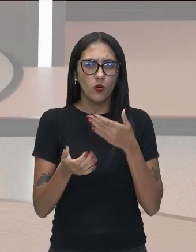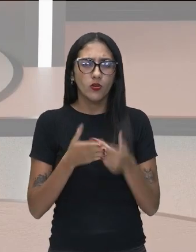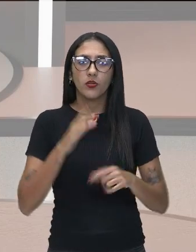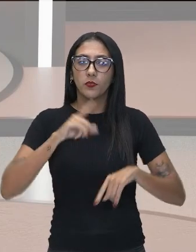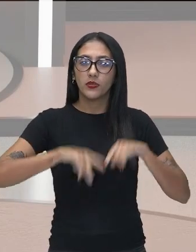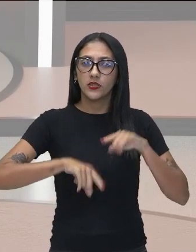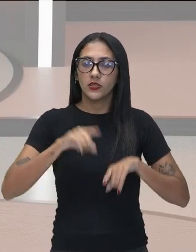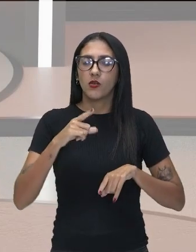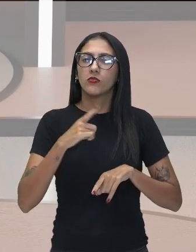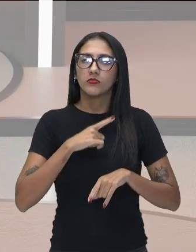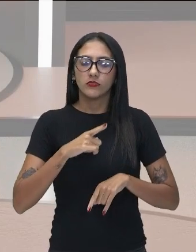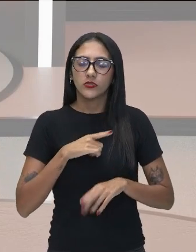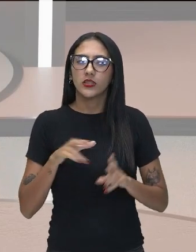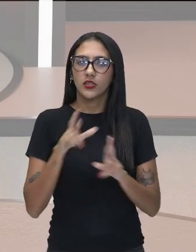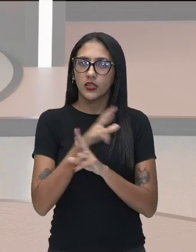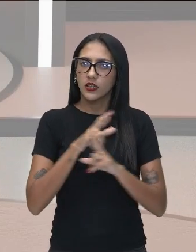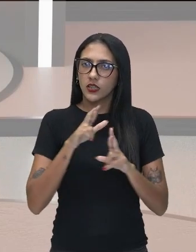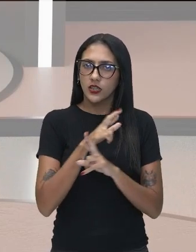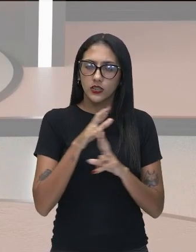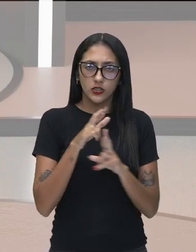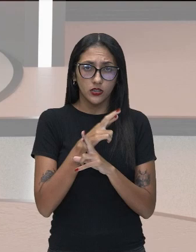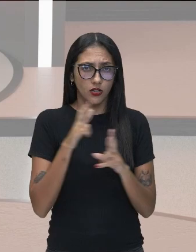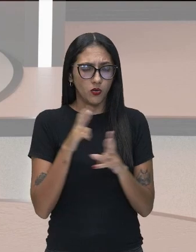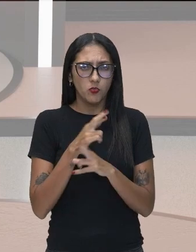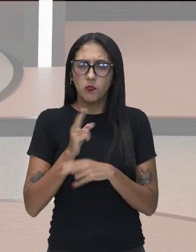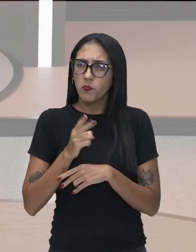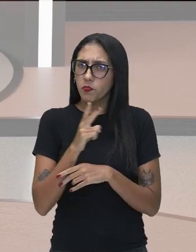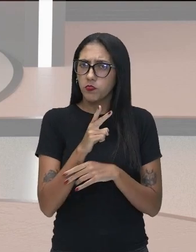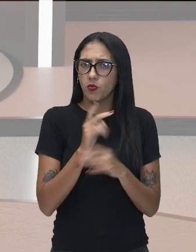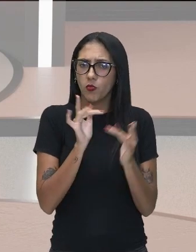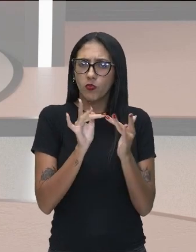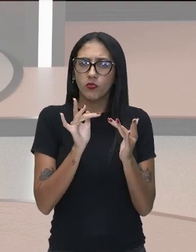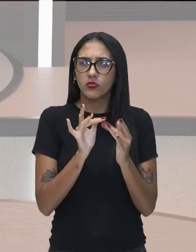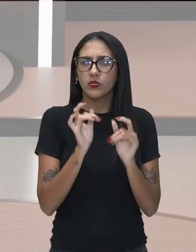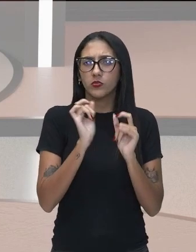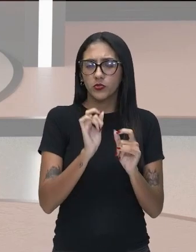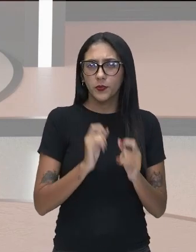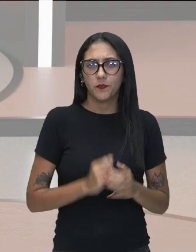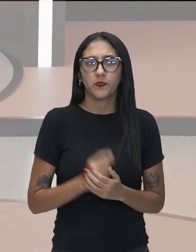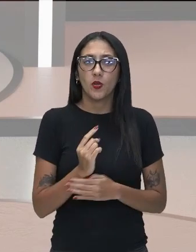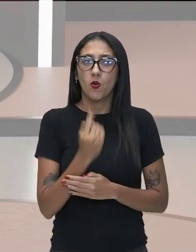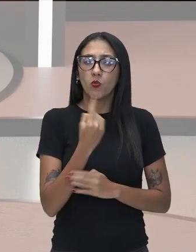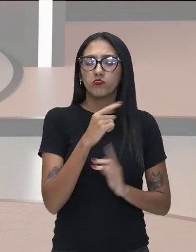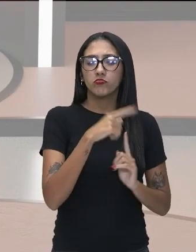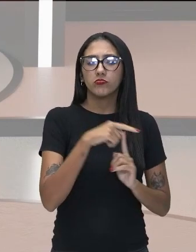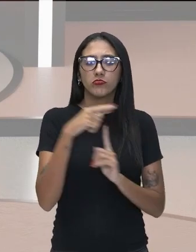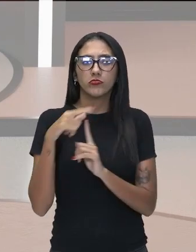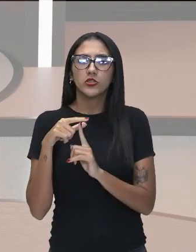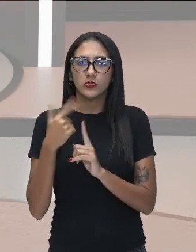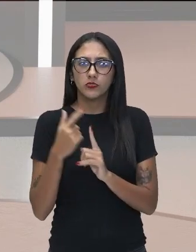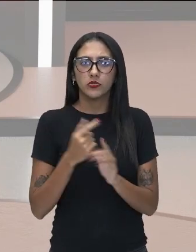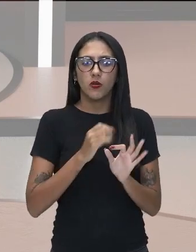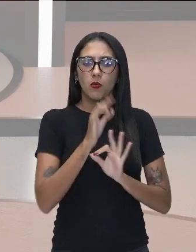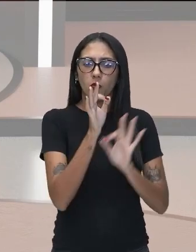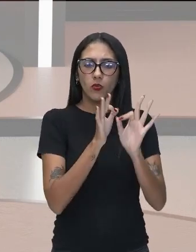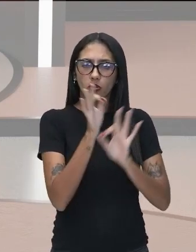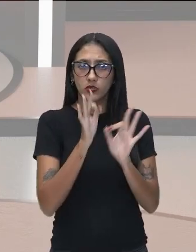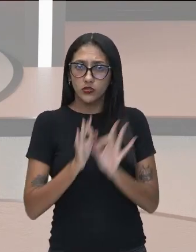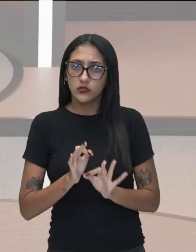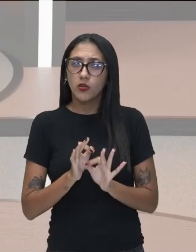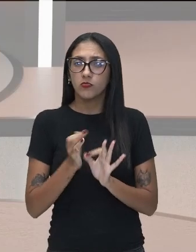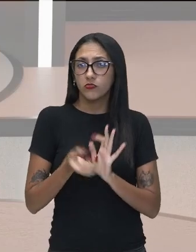alguma relação, ou toda relação, não é isso? Com uma das fases aí do processo de